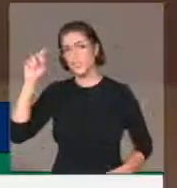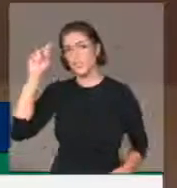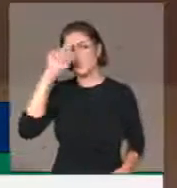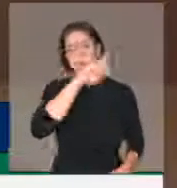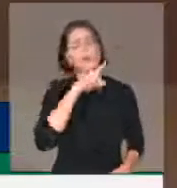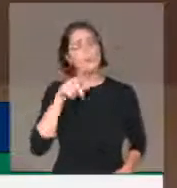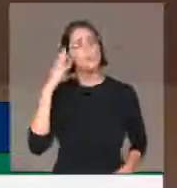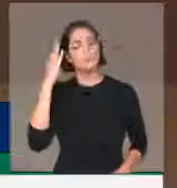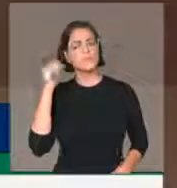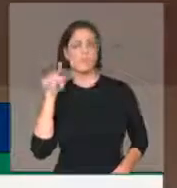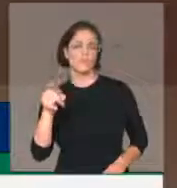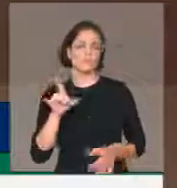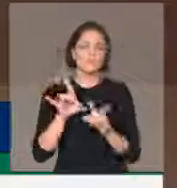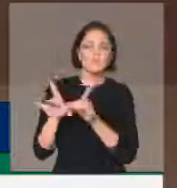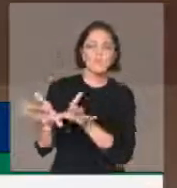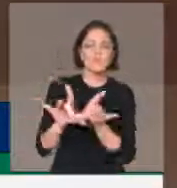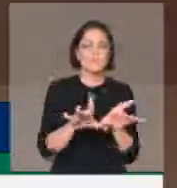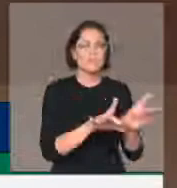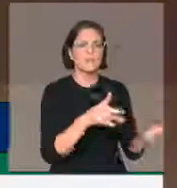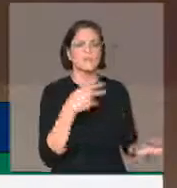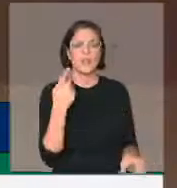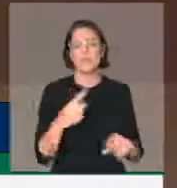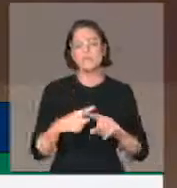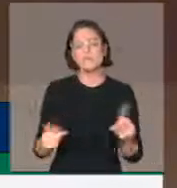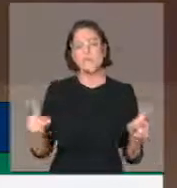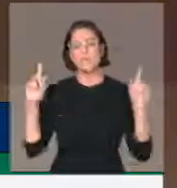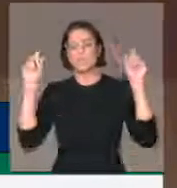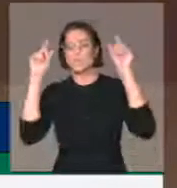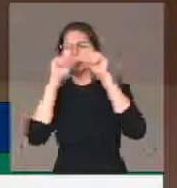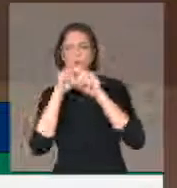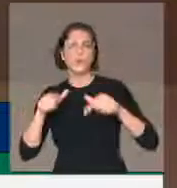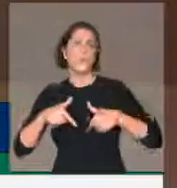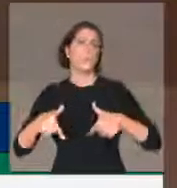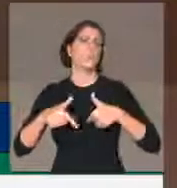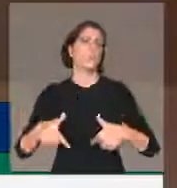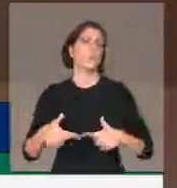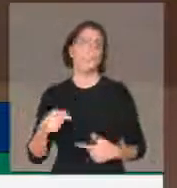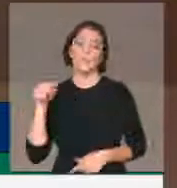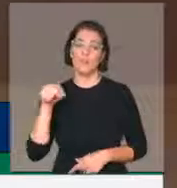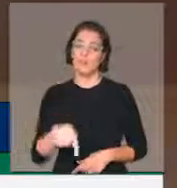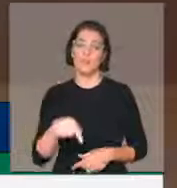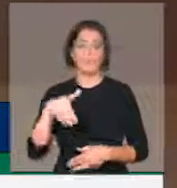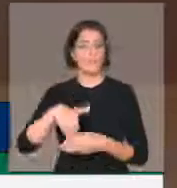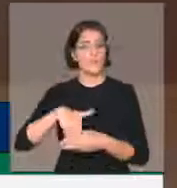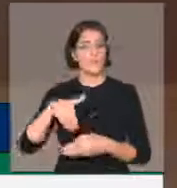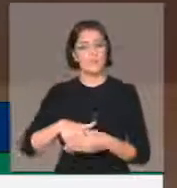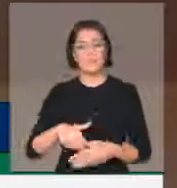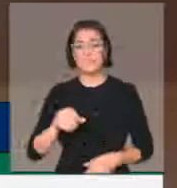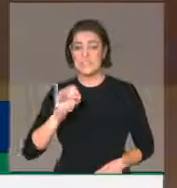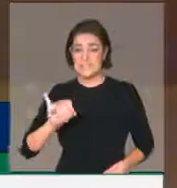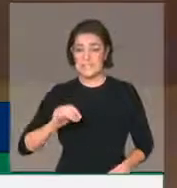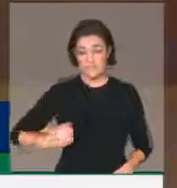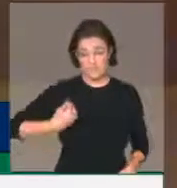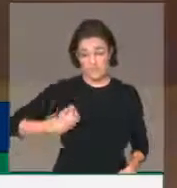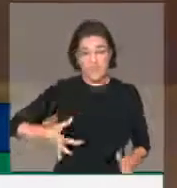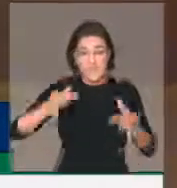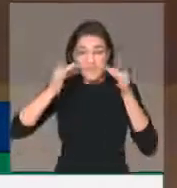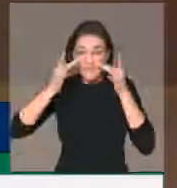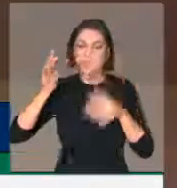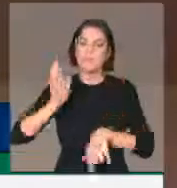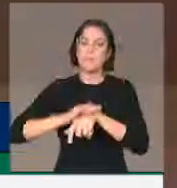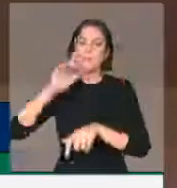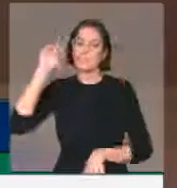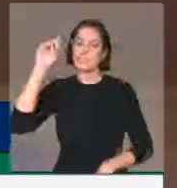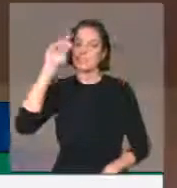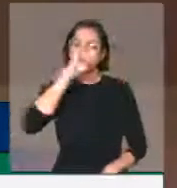regimentalmente concedendo a palavra a todos nós quando pedimos, mas evidentemente que essa votação na casa ela seria uma votação muito mais difícil